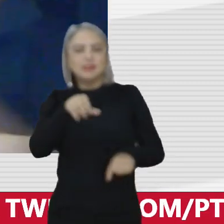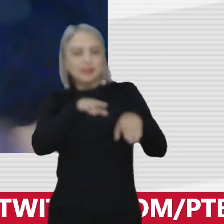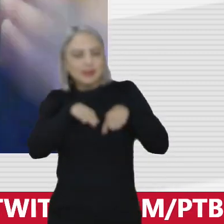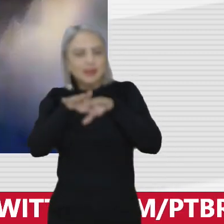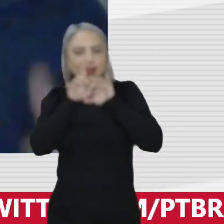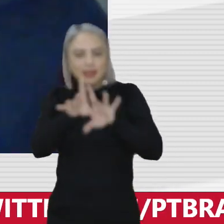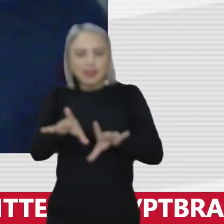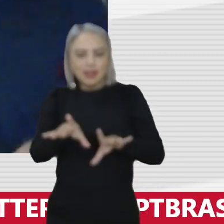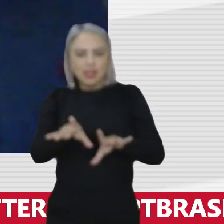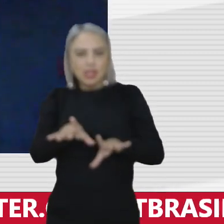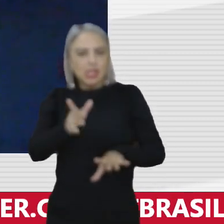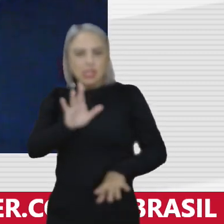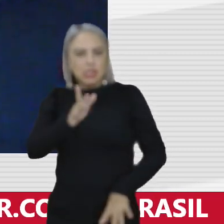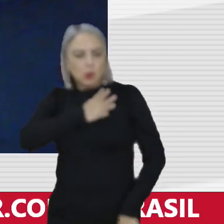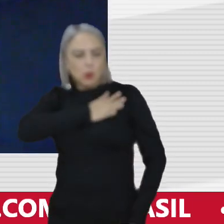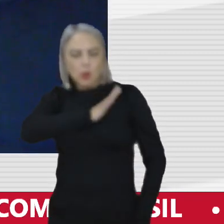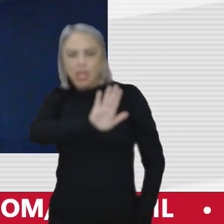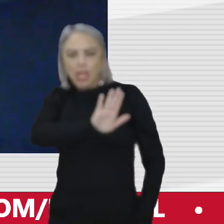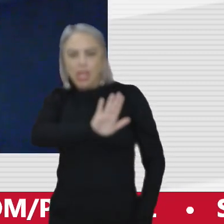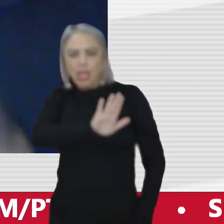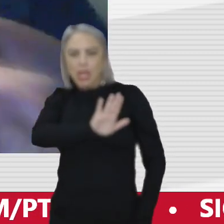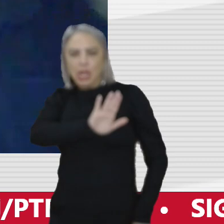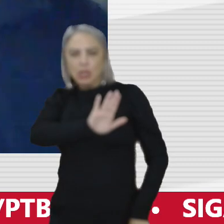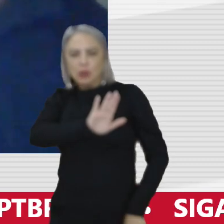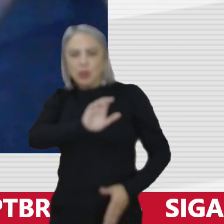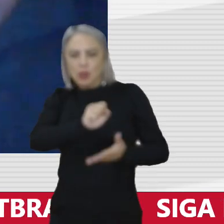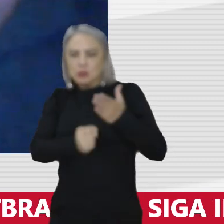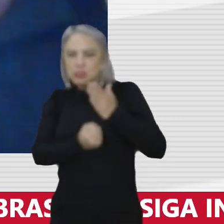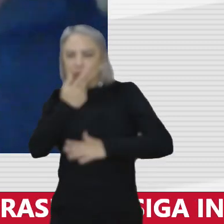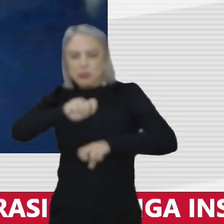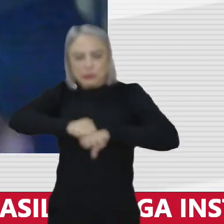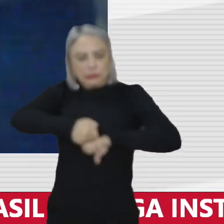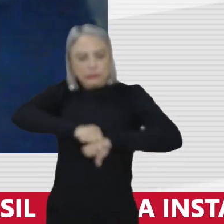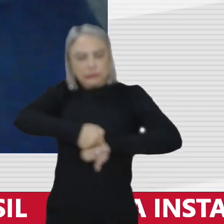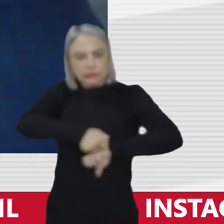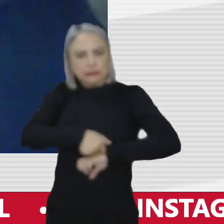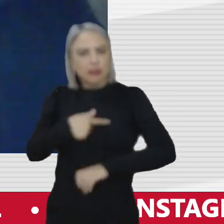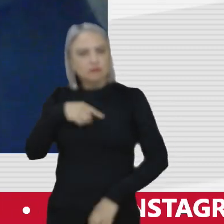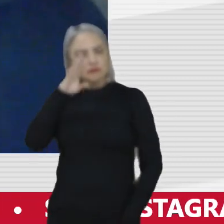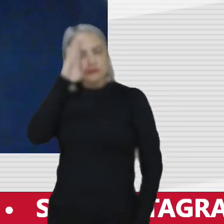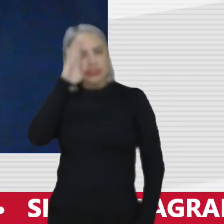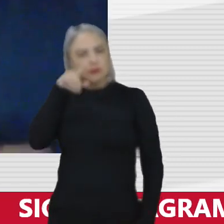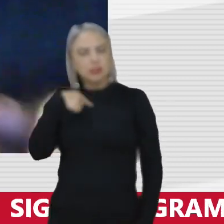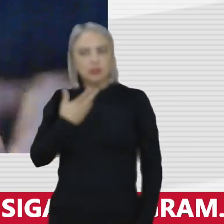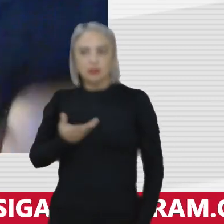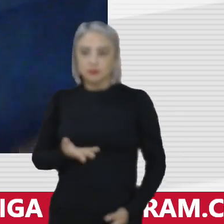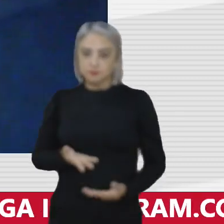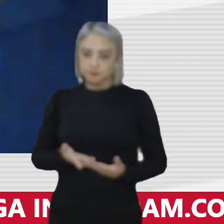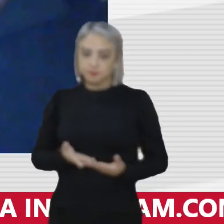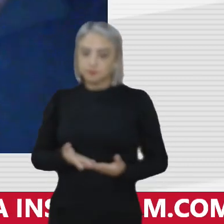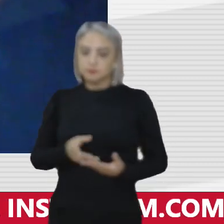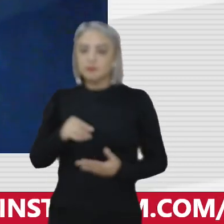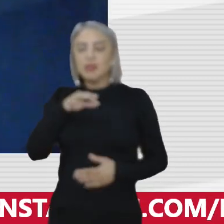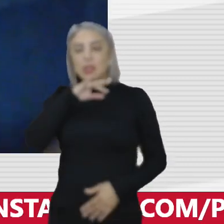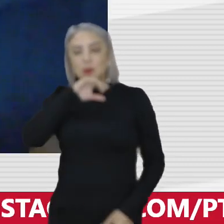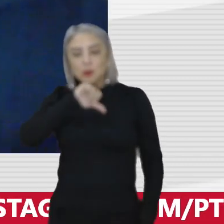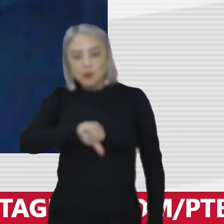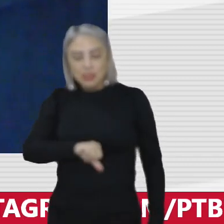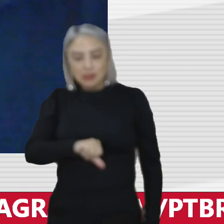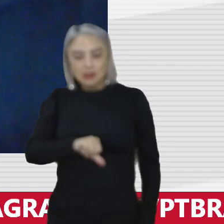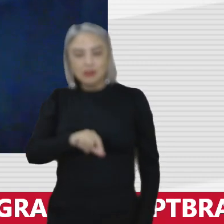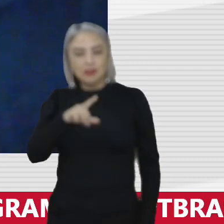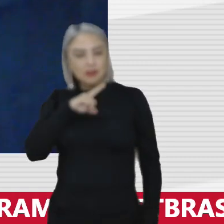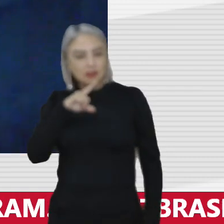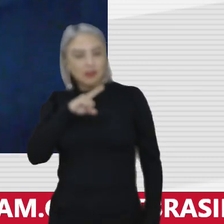e repudio os atos de tortura isso é fundamental nós precisamos escutar isso é ruim que os que